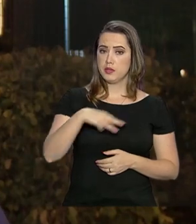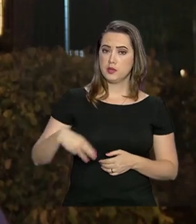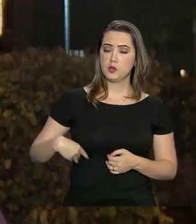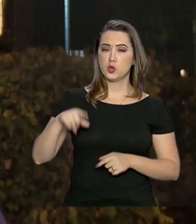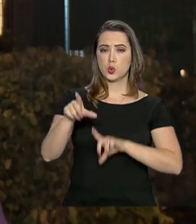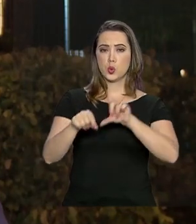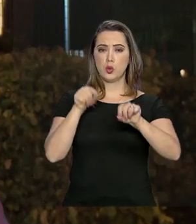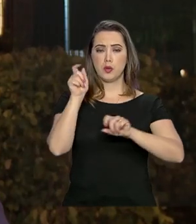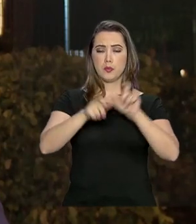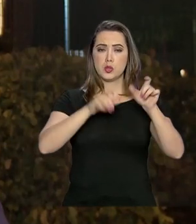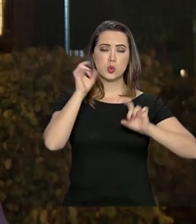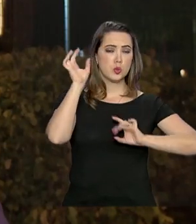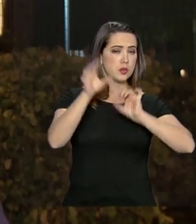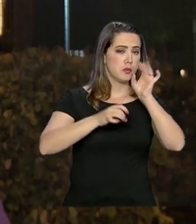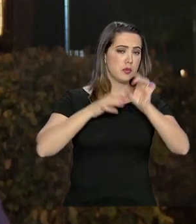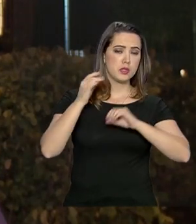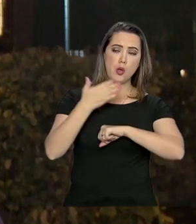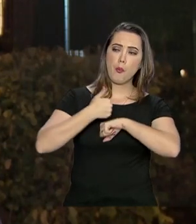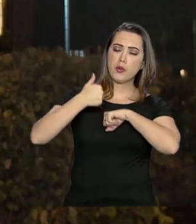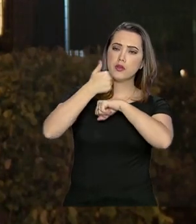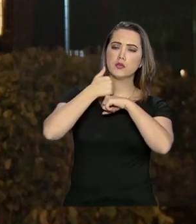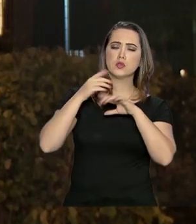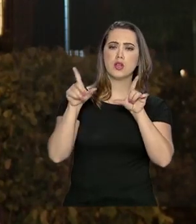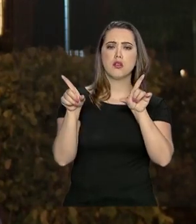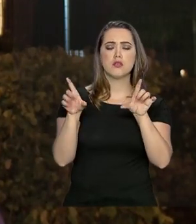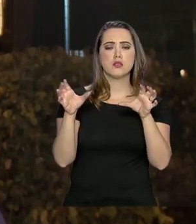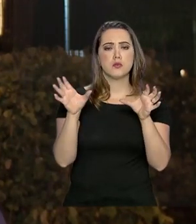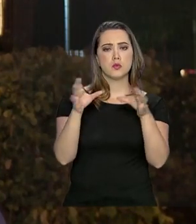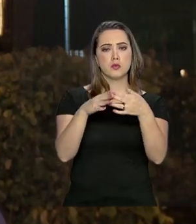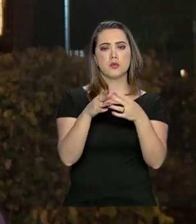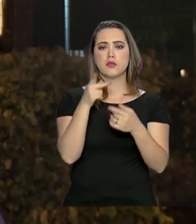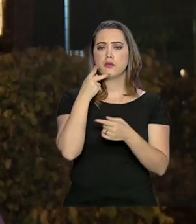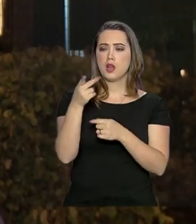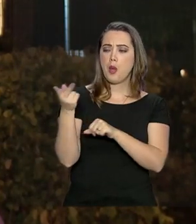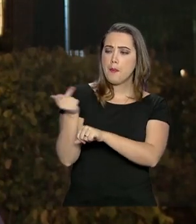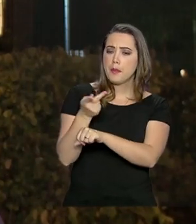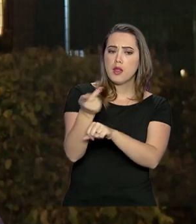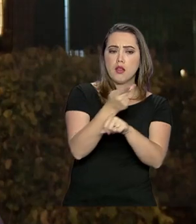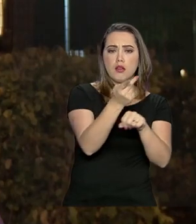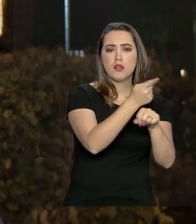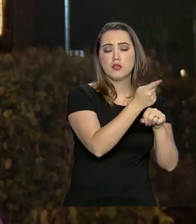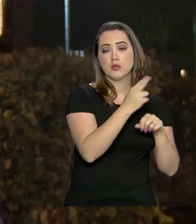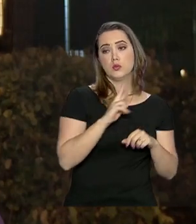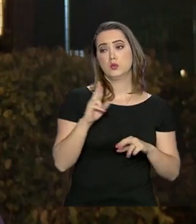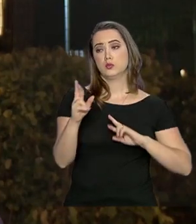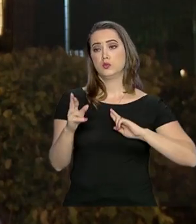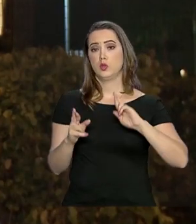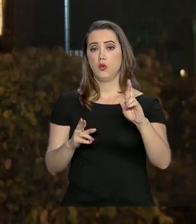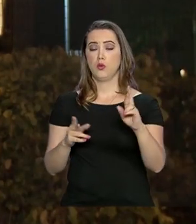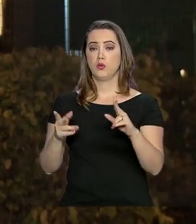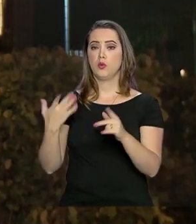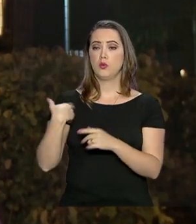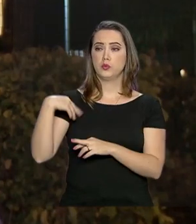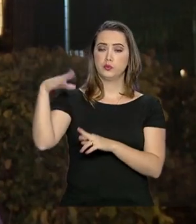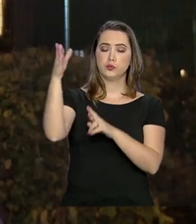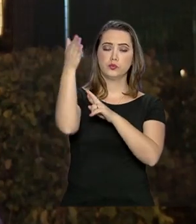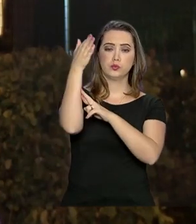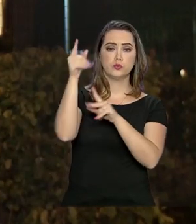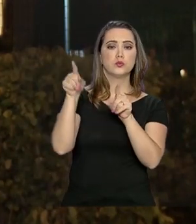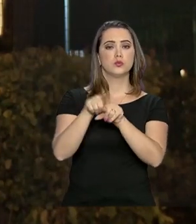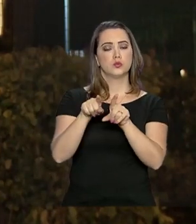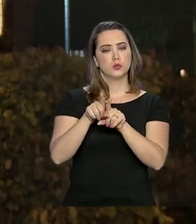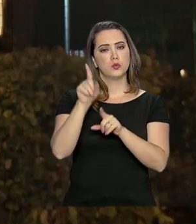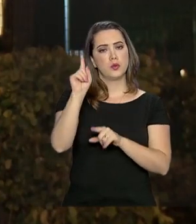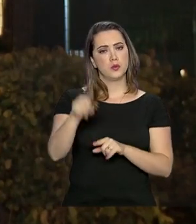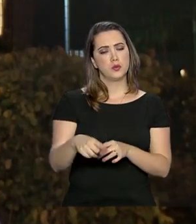assessores especializados da pasta para tratar bilateralmente com os representantes diplomáticos e